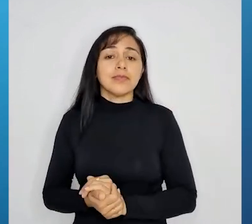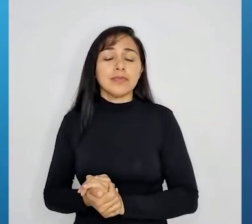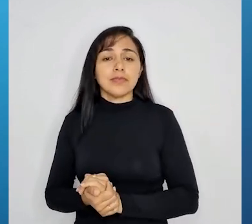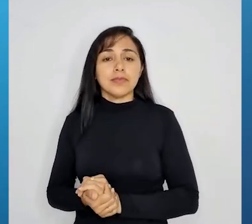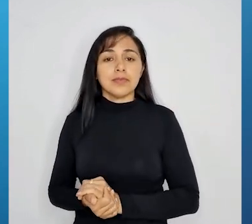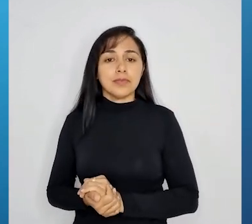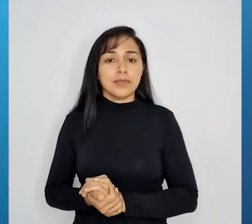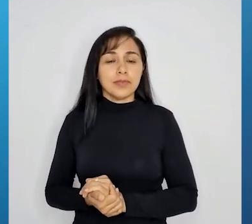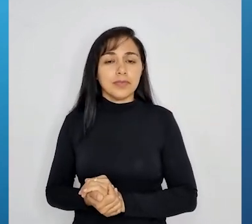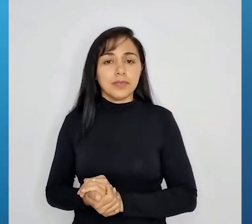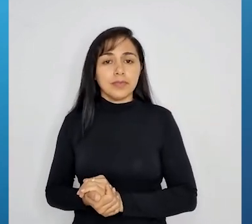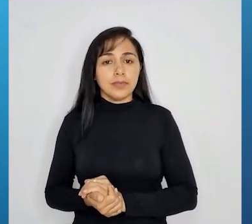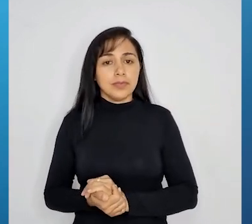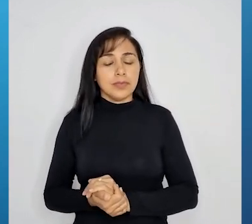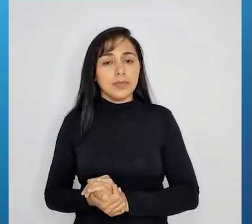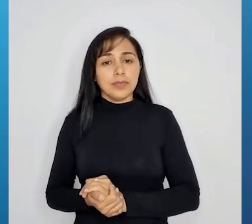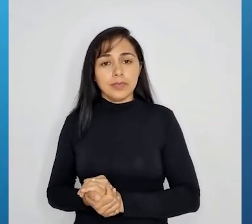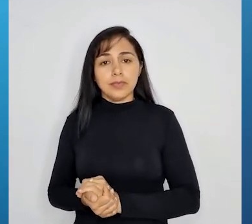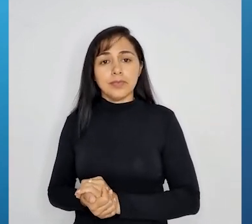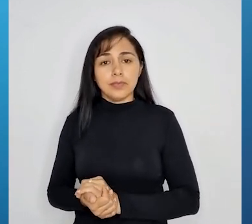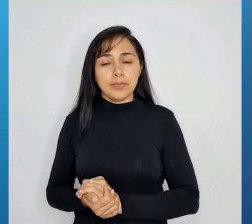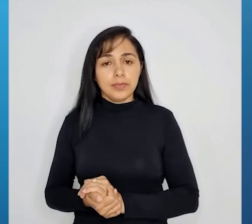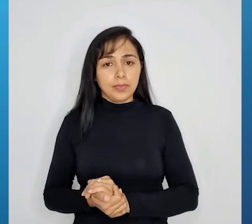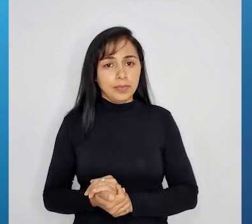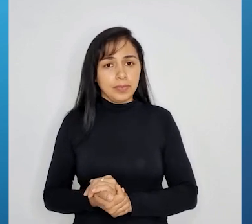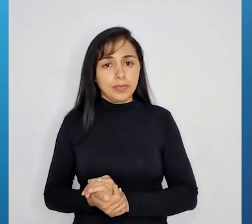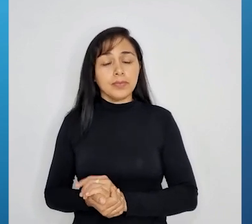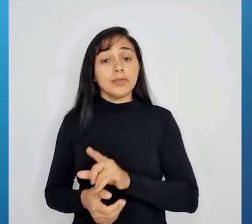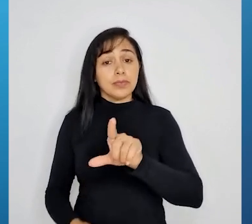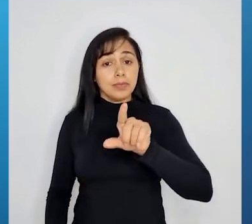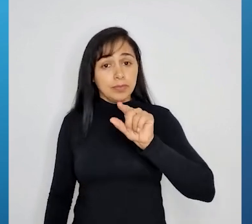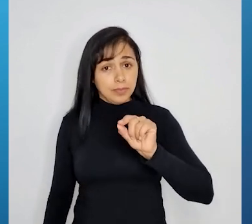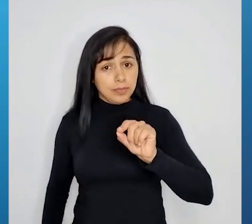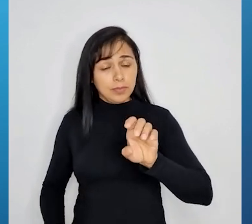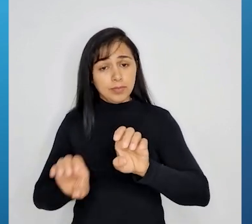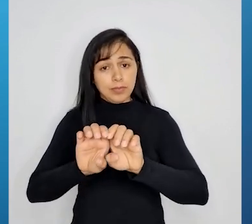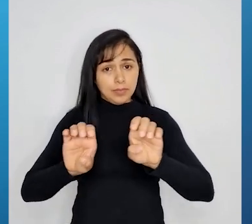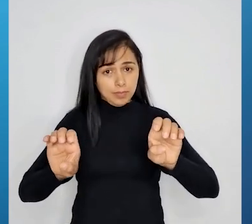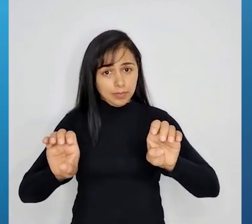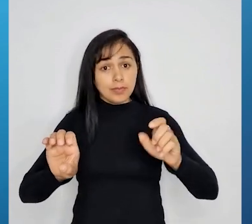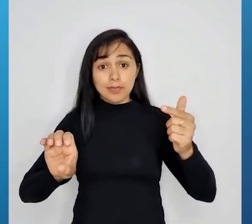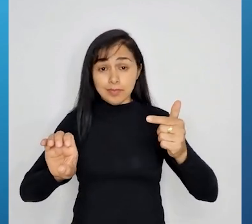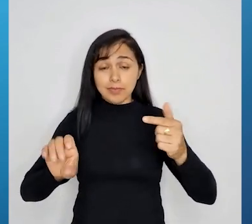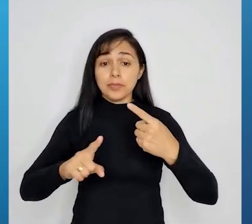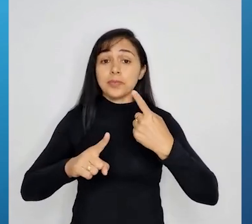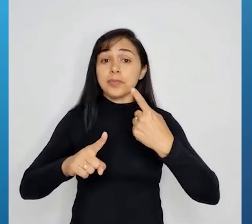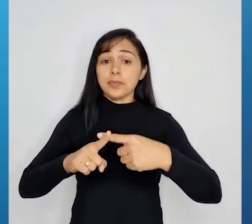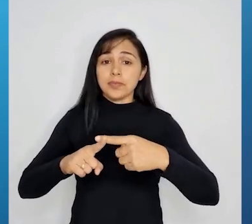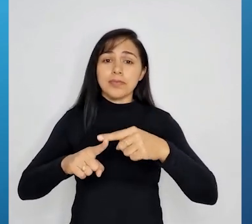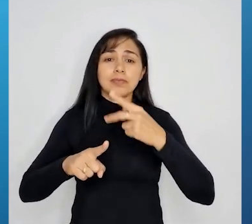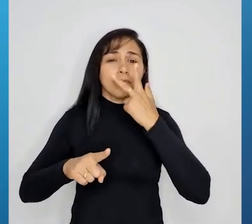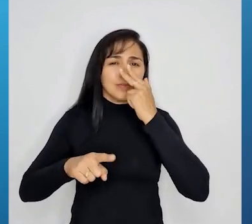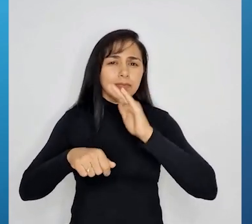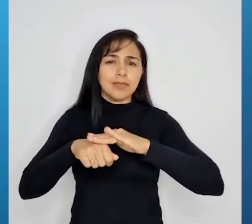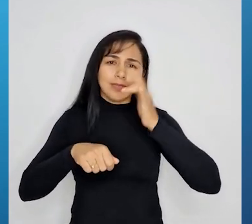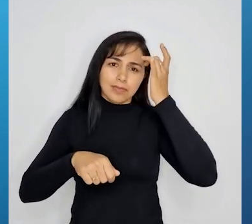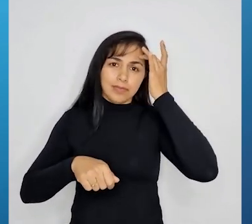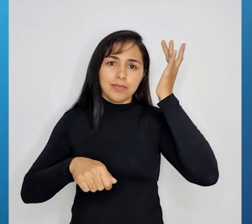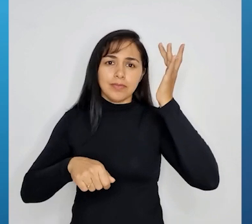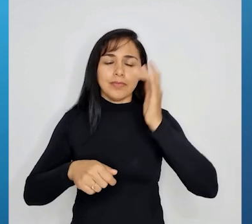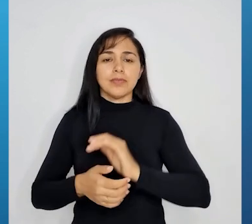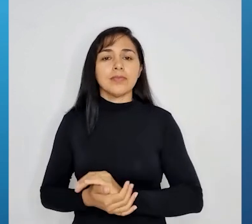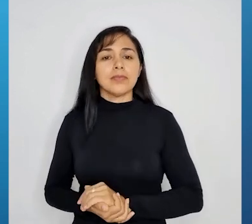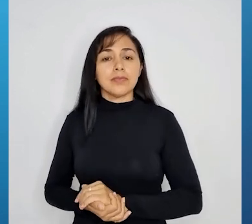14. Na de cima, 5, 3 e 21. Então, eu vou escolher a segunda equação para eu substituir. Então, olha só.